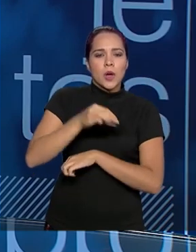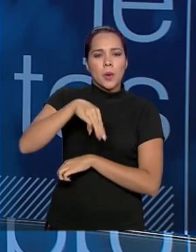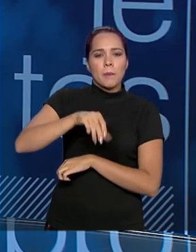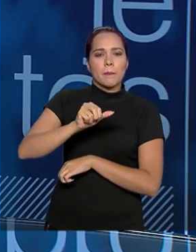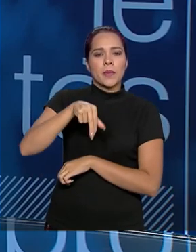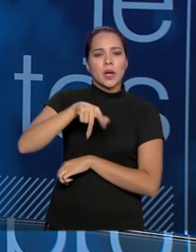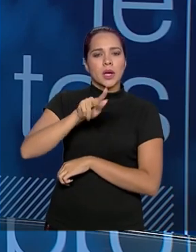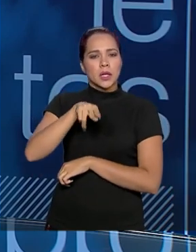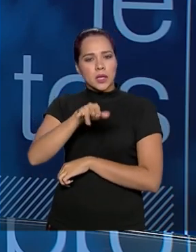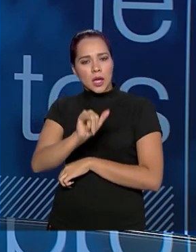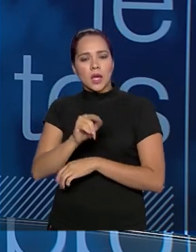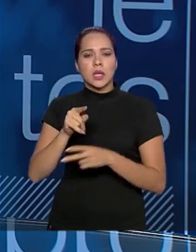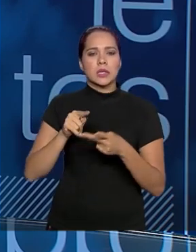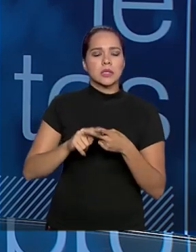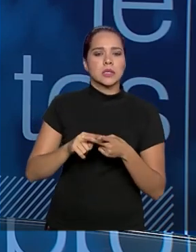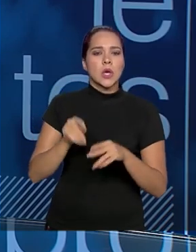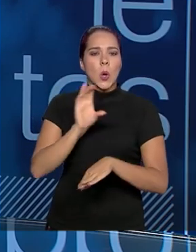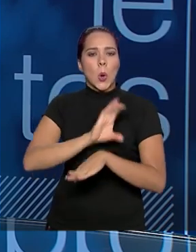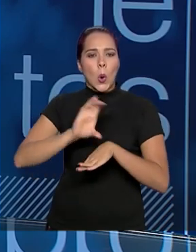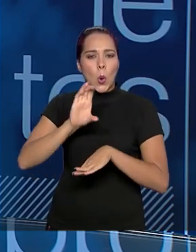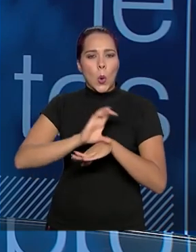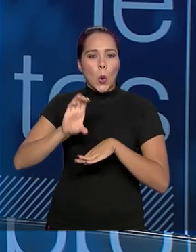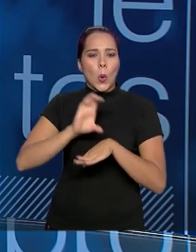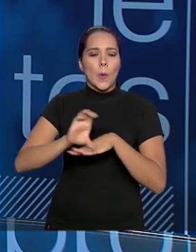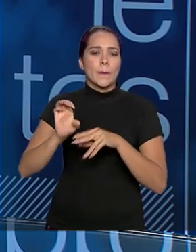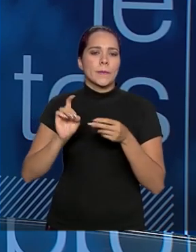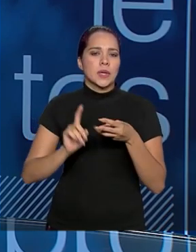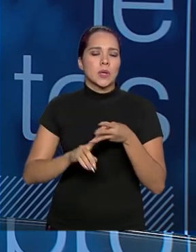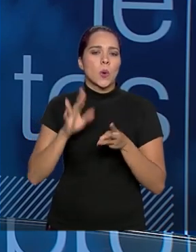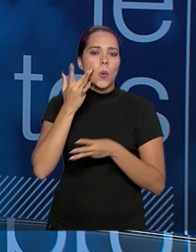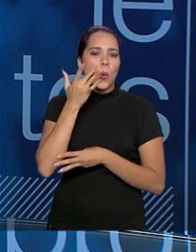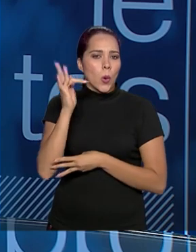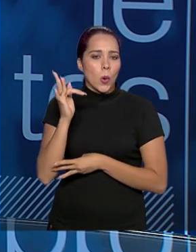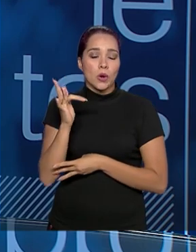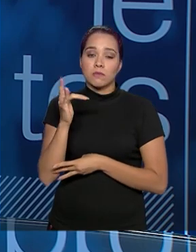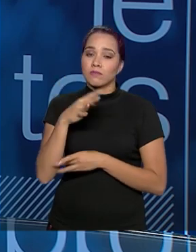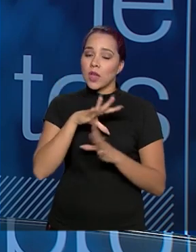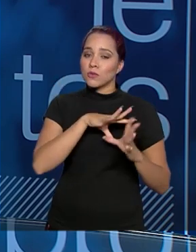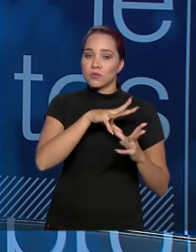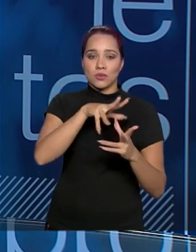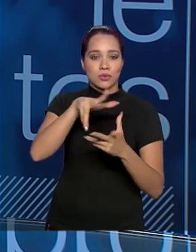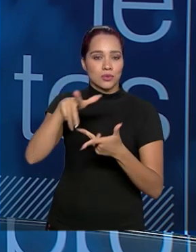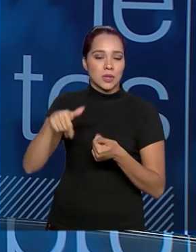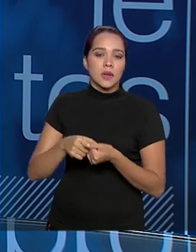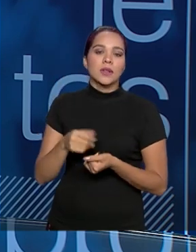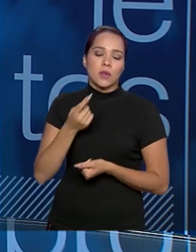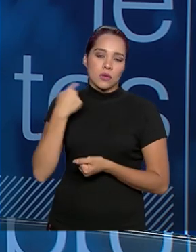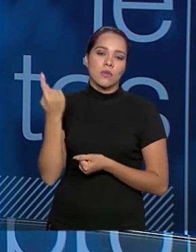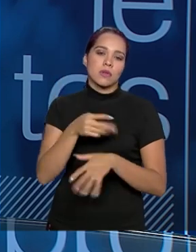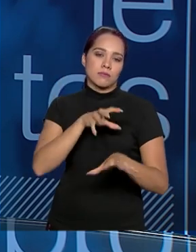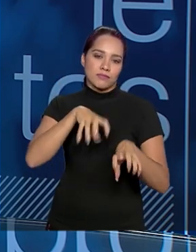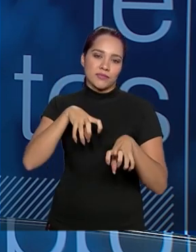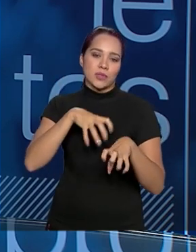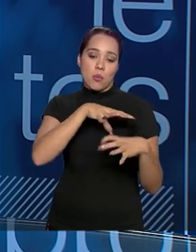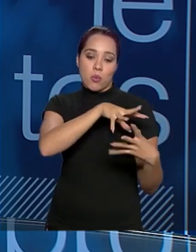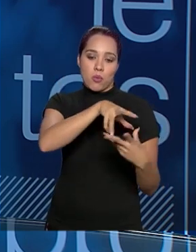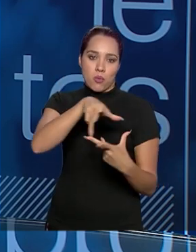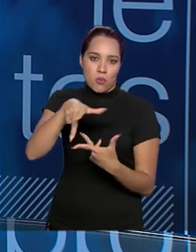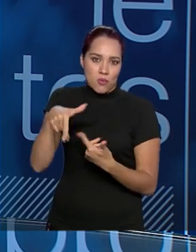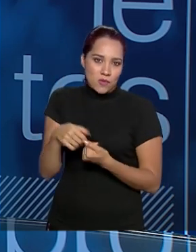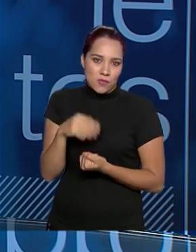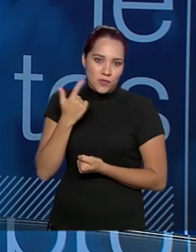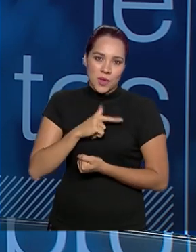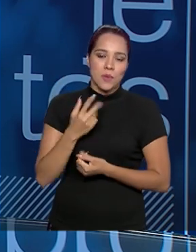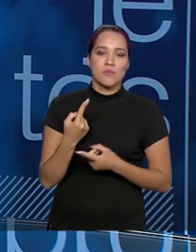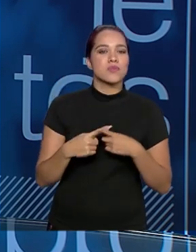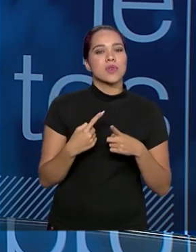cobre, ouro, que são as grandes reservas, são de escala global. Então, a nossa mineração é global. Não tem por que a gente ter